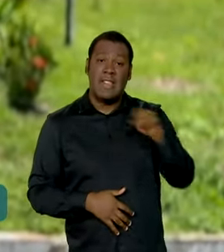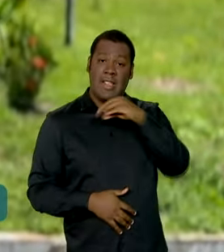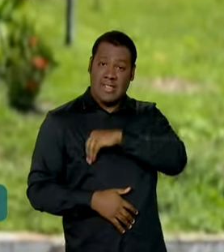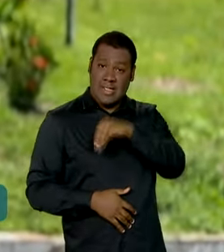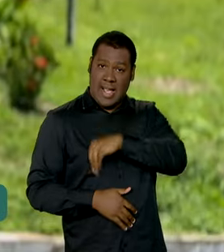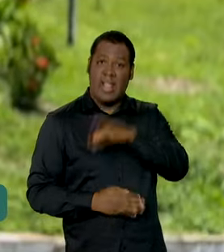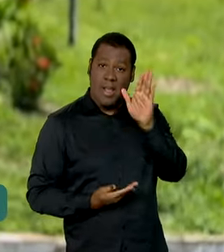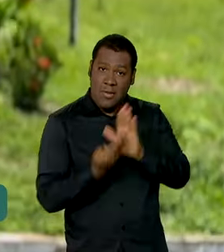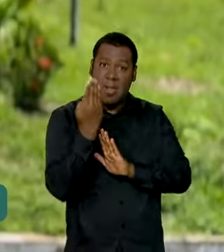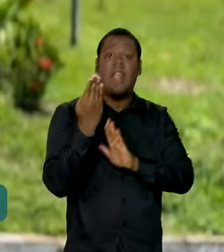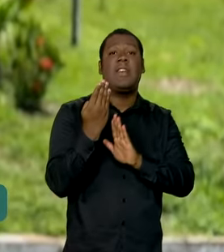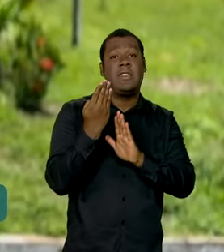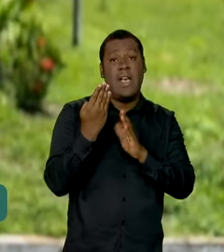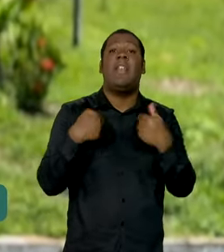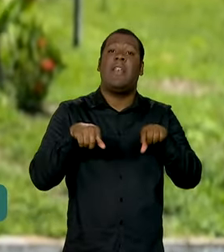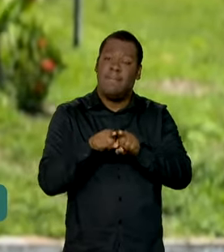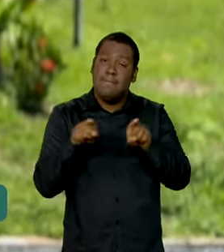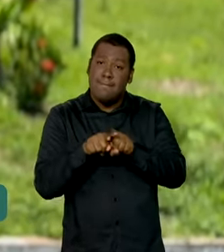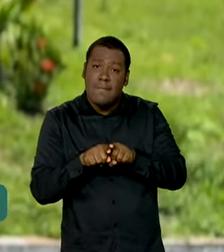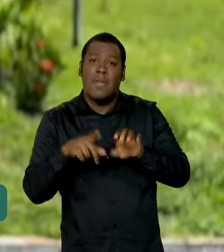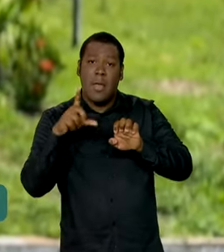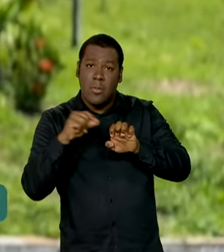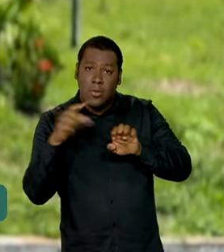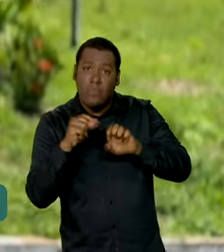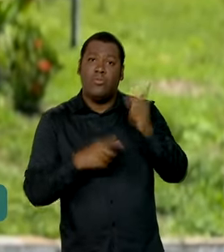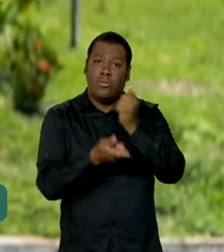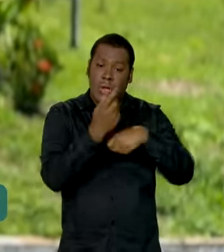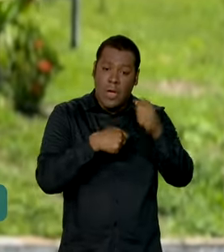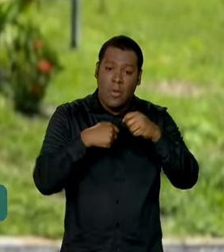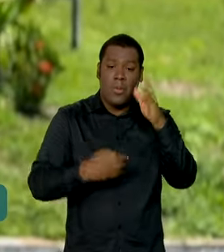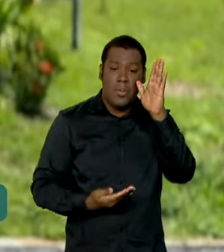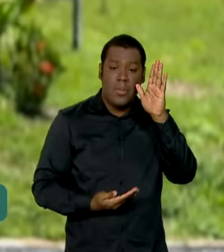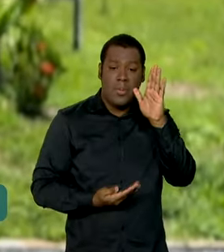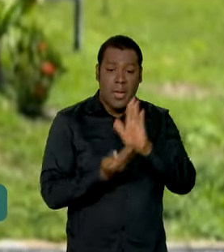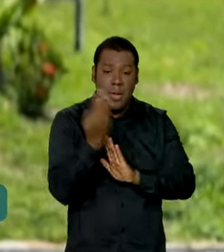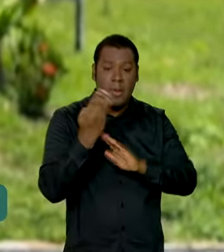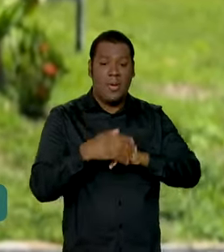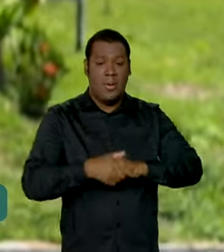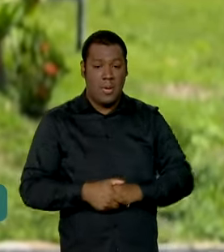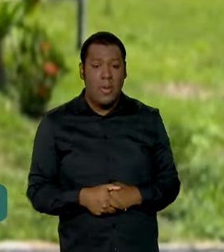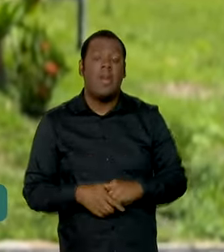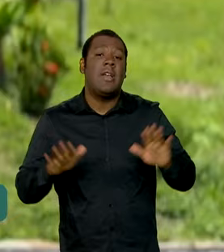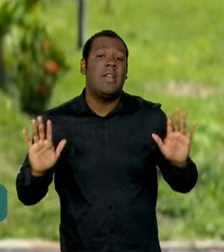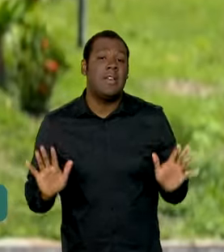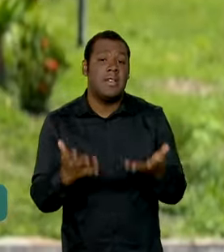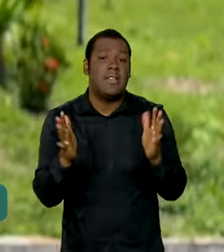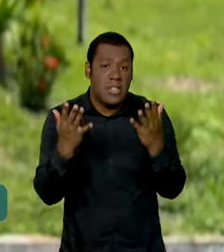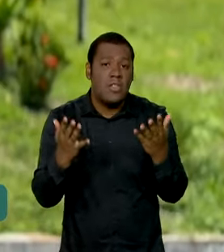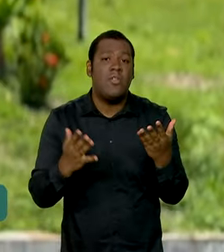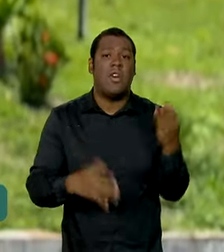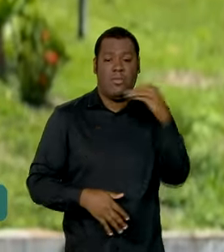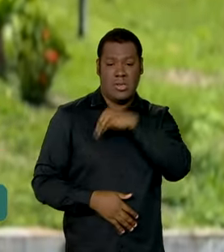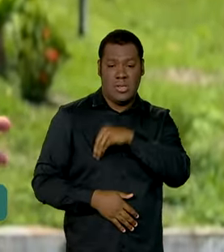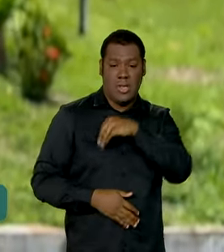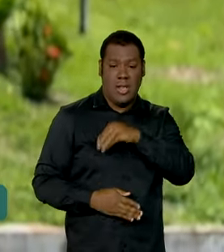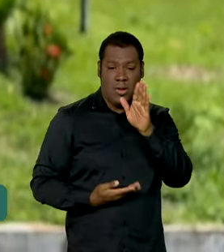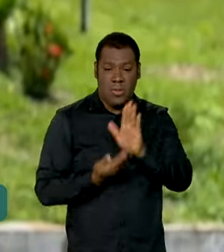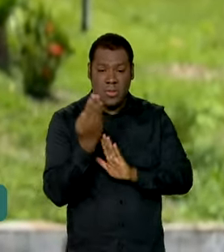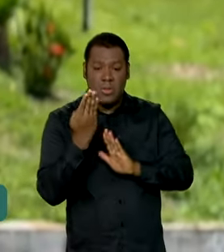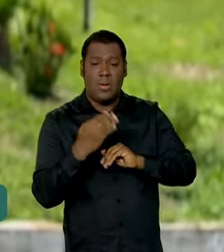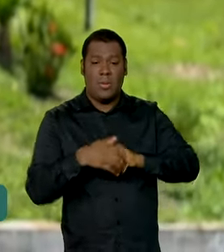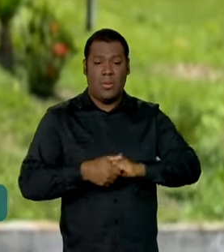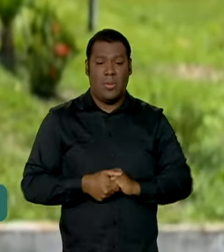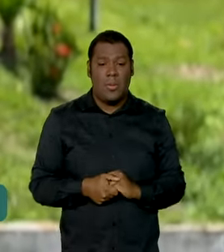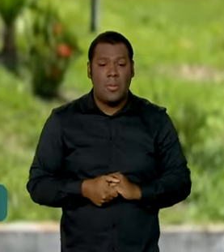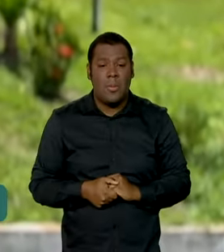cresce o custo. E aqui destaco também um crescimento impulsionado pelo crescimento da renda dos pequenos, aquelas